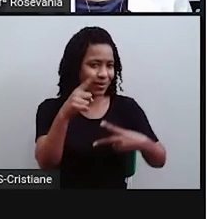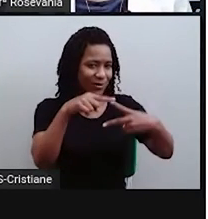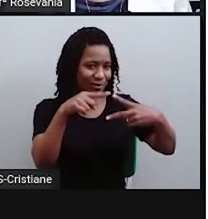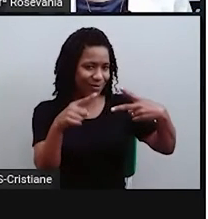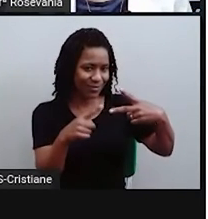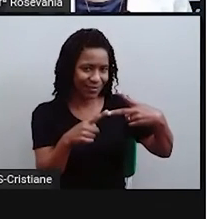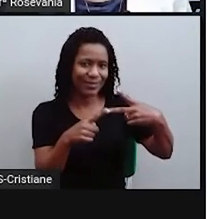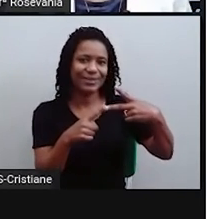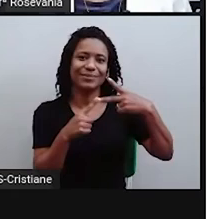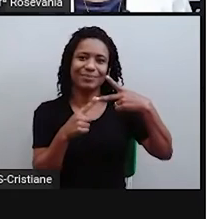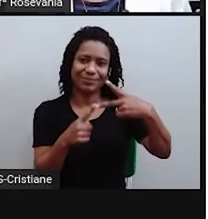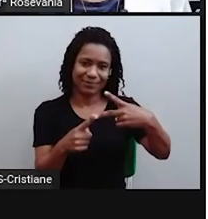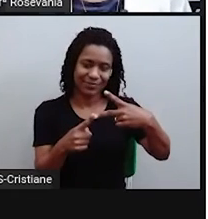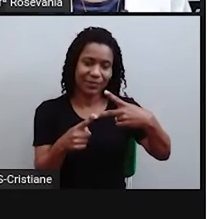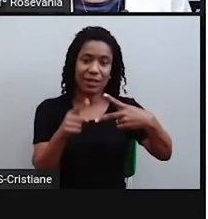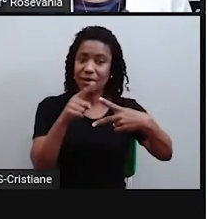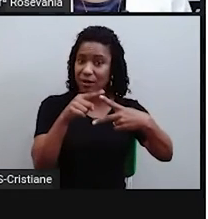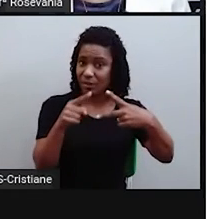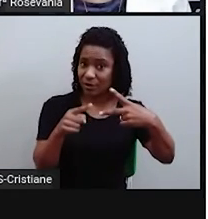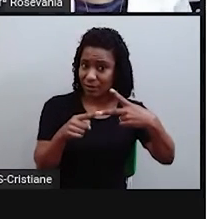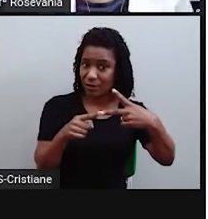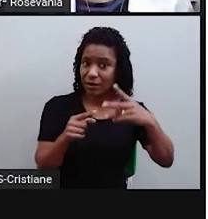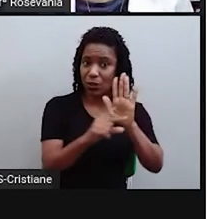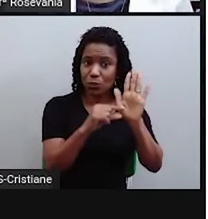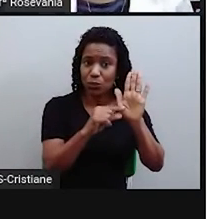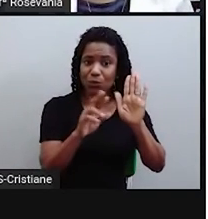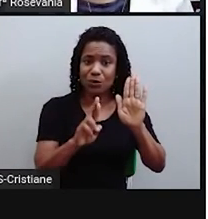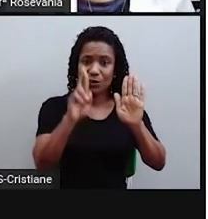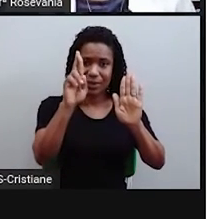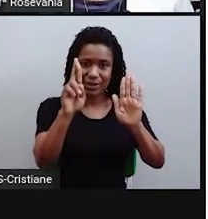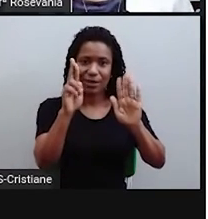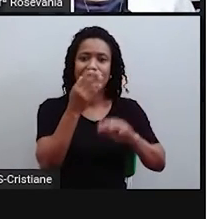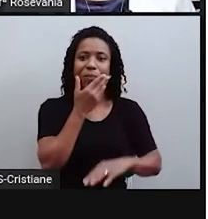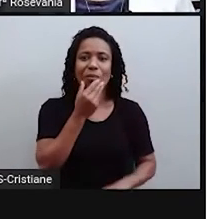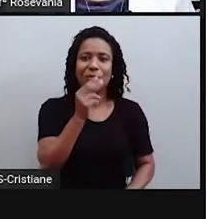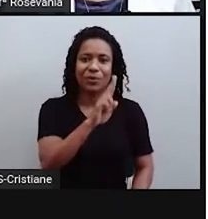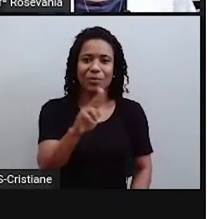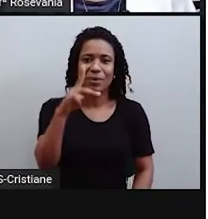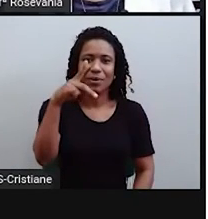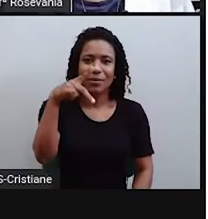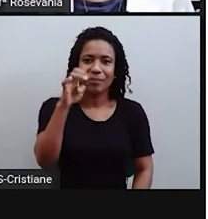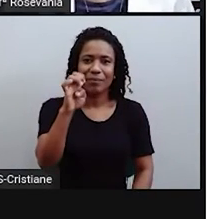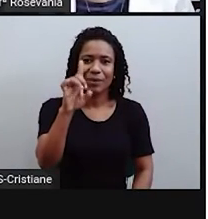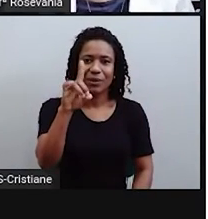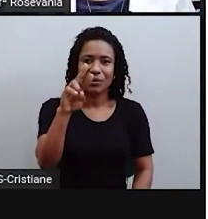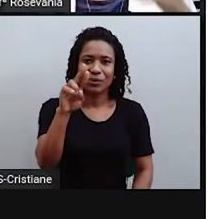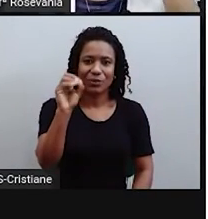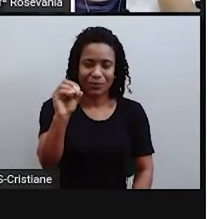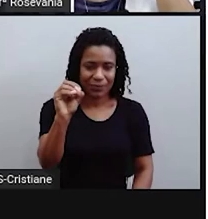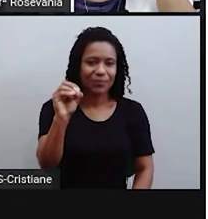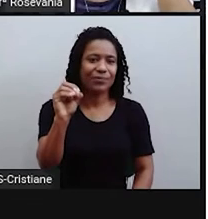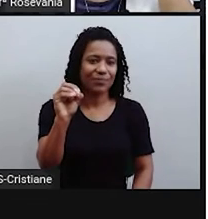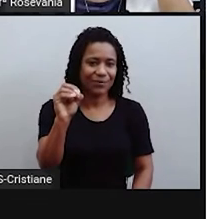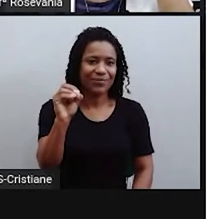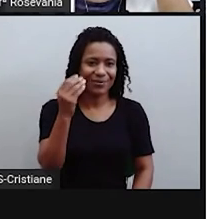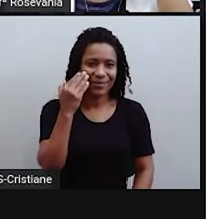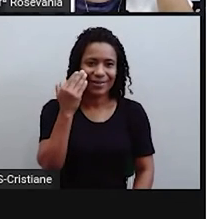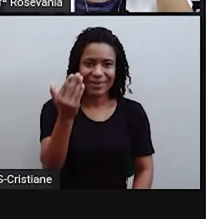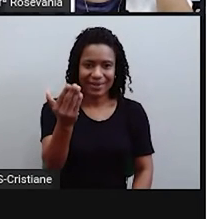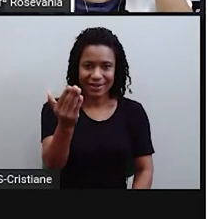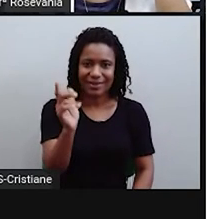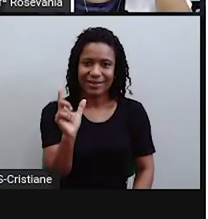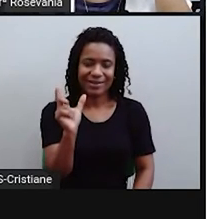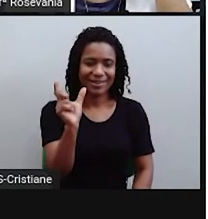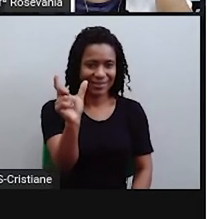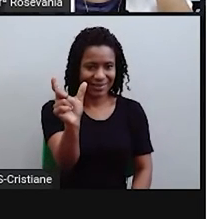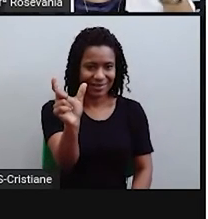uma delas é a de Pedro Spinscher-Geiger, ou Geiger, vai depender lá da pronúncia, mas a maioria das